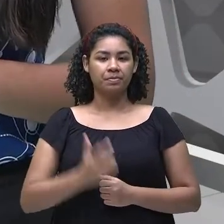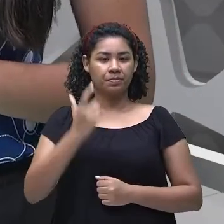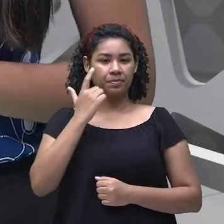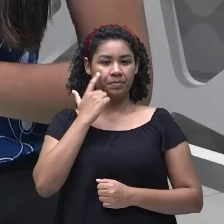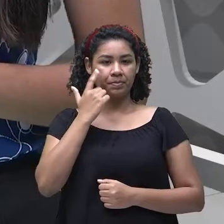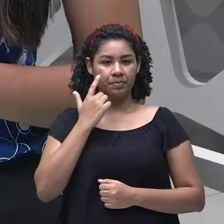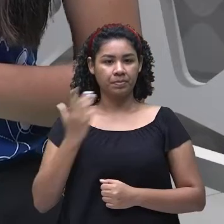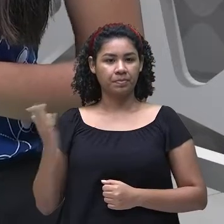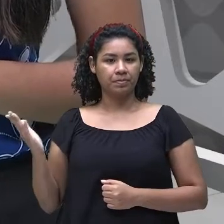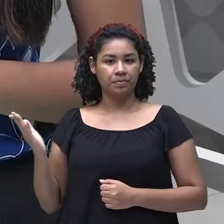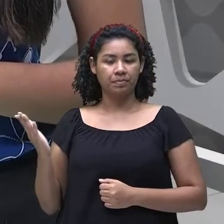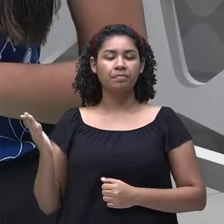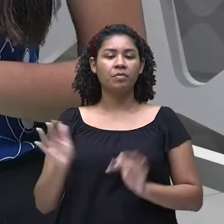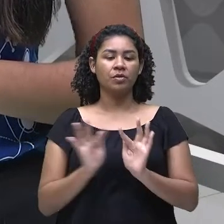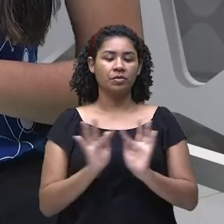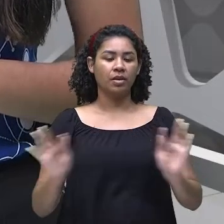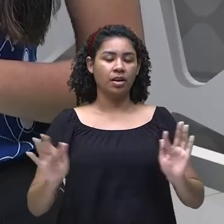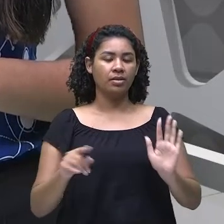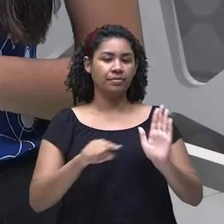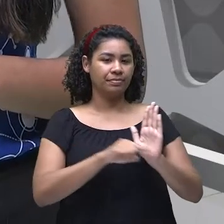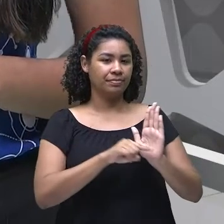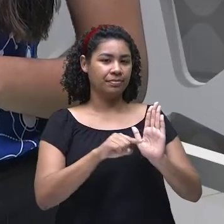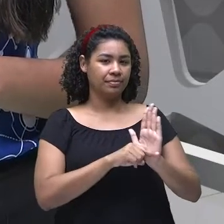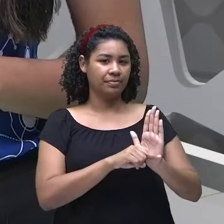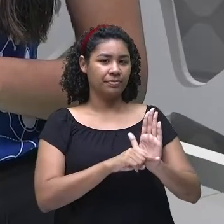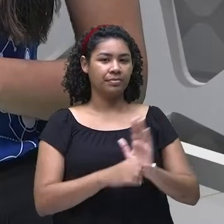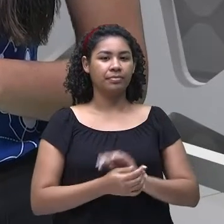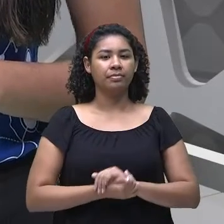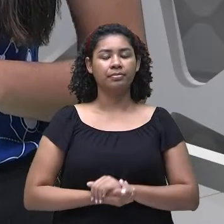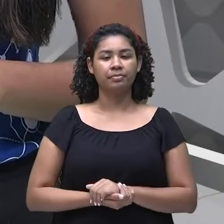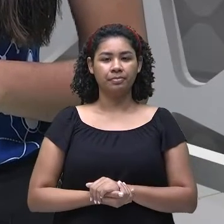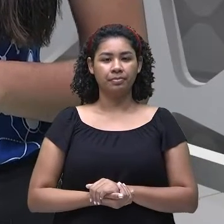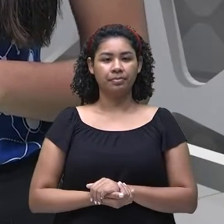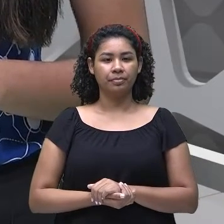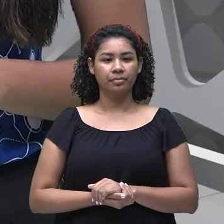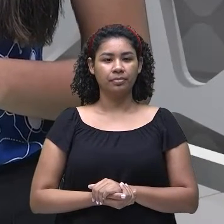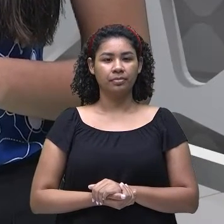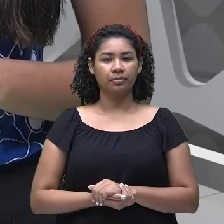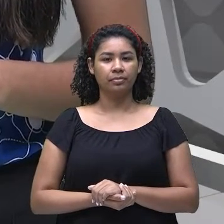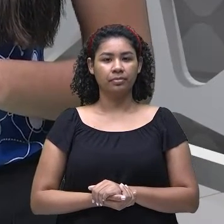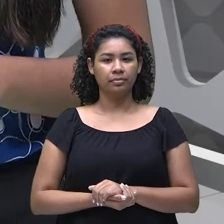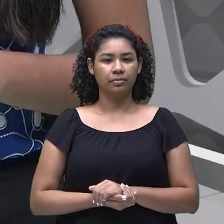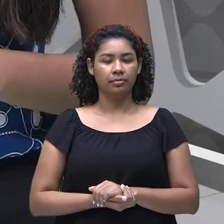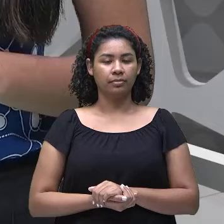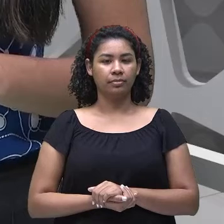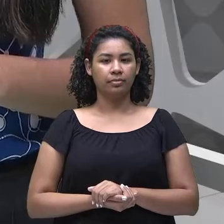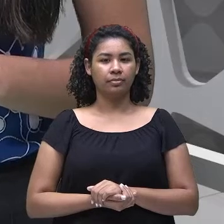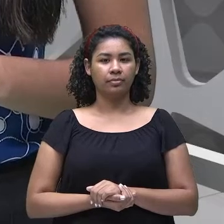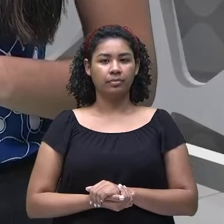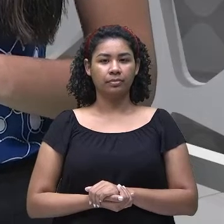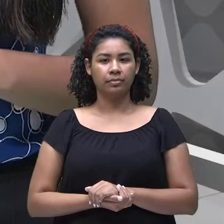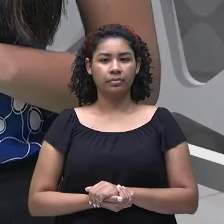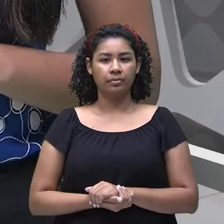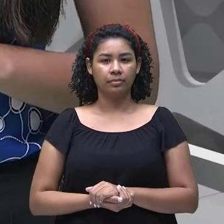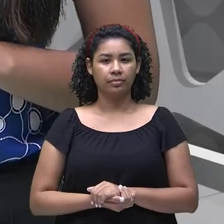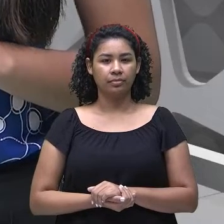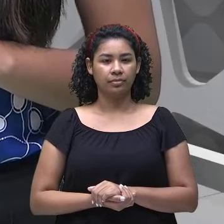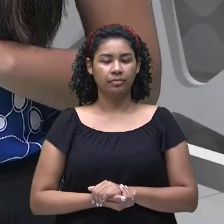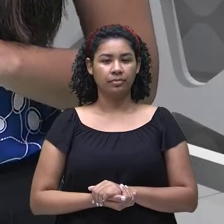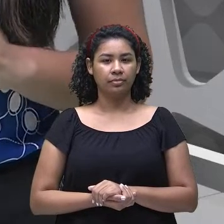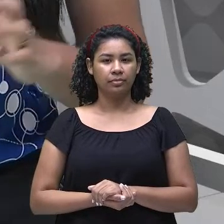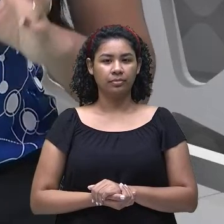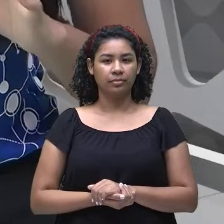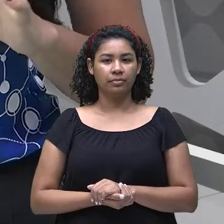form, can't, a forma negativa, né? Do verbo can't, mais uma vez. Então, aqui, olha só.